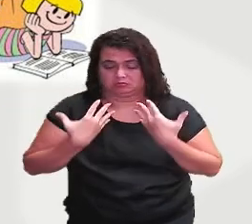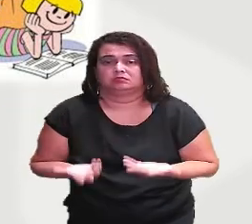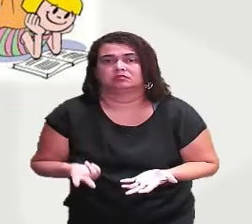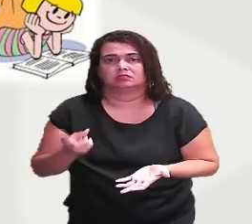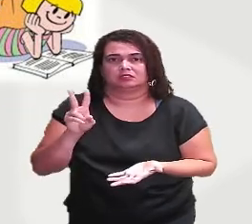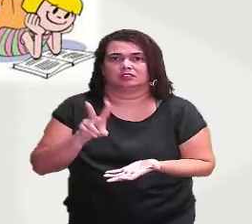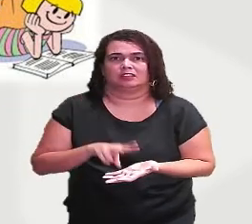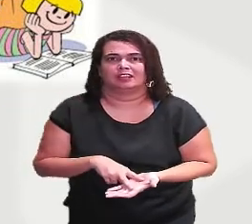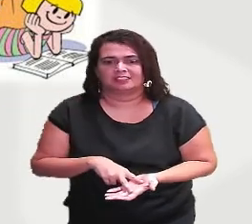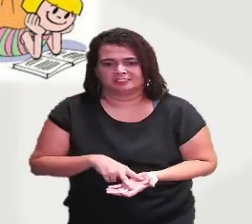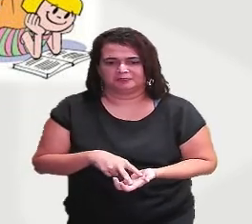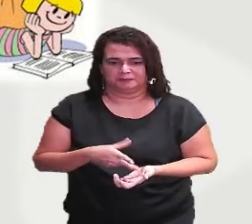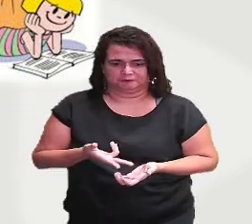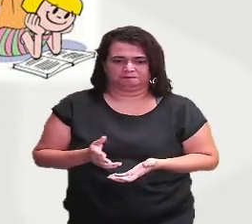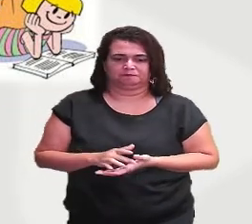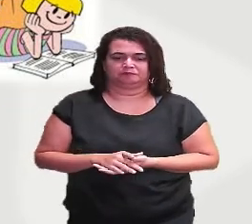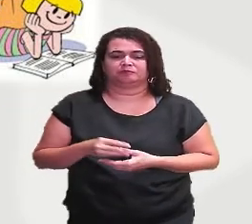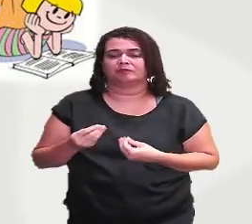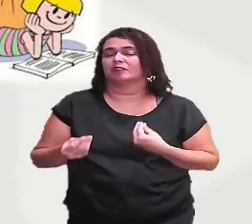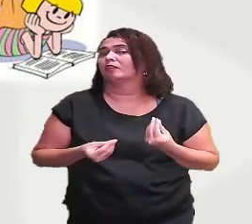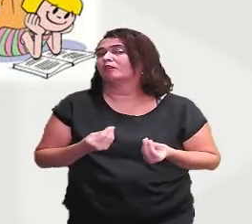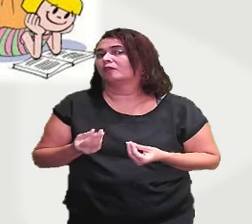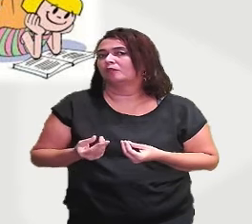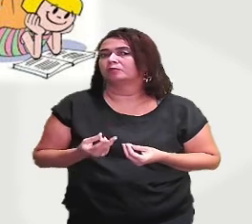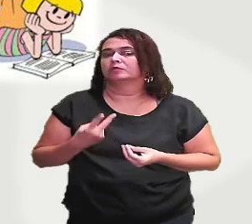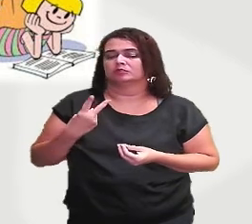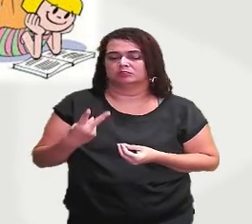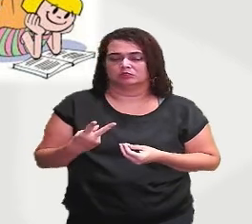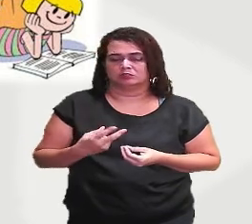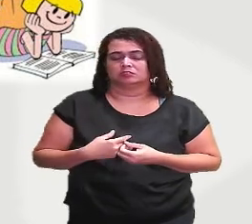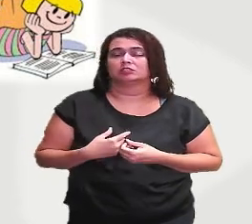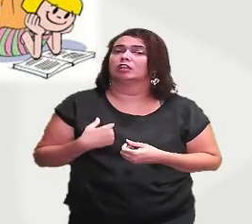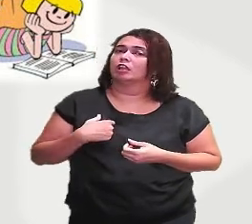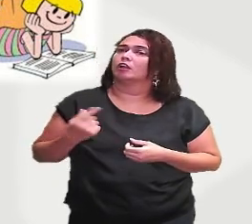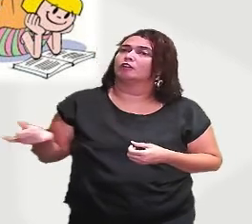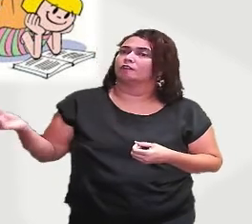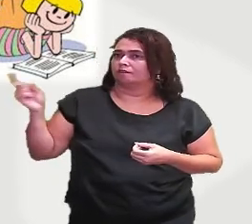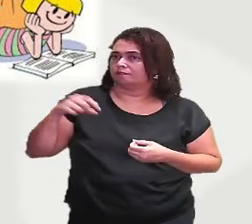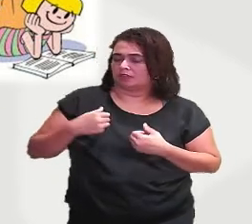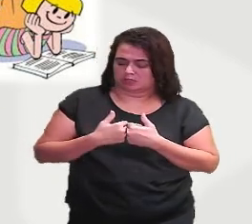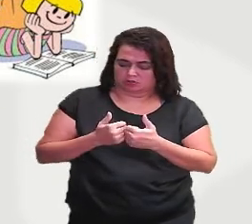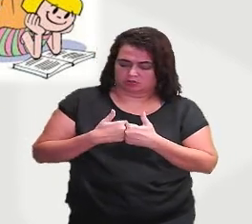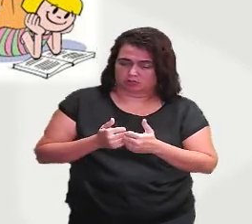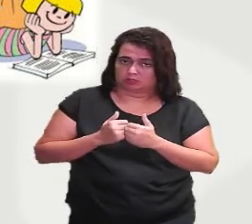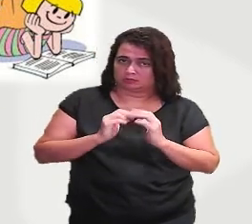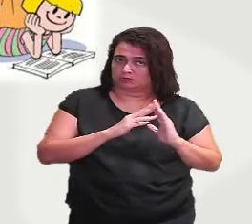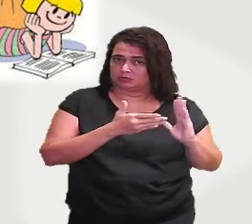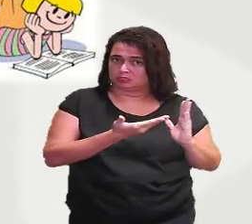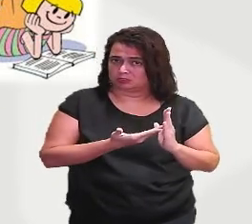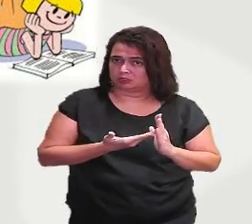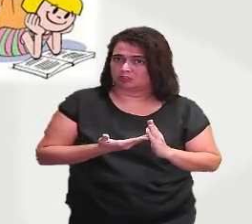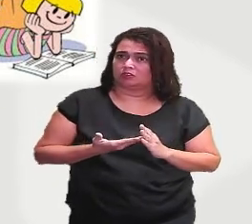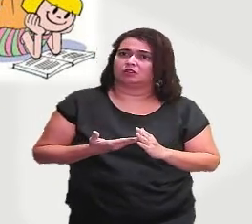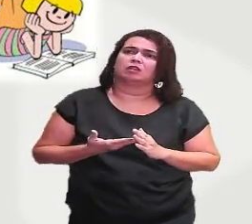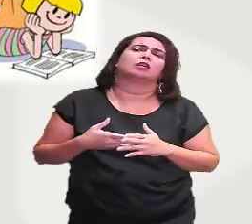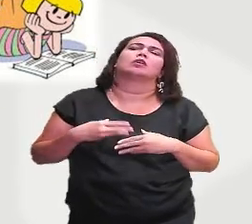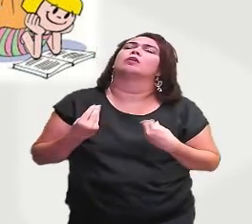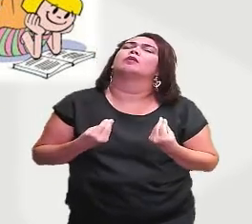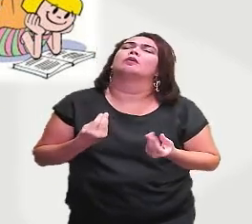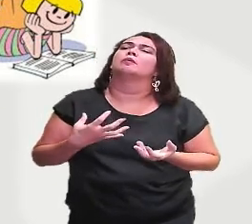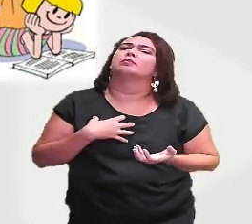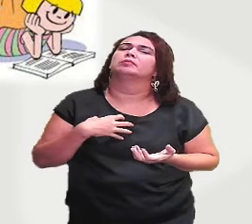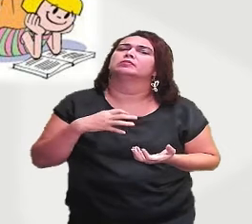colégio de ônibus. Você vem ao colégio, mas de que forma também você vem aí? No caso, por que meio? Por que